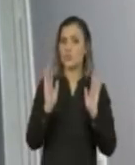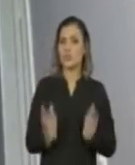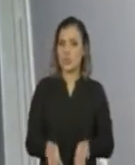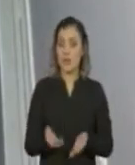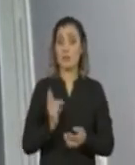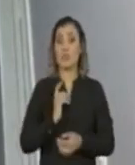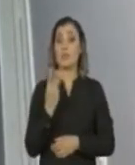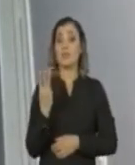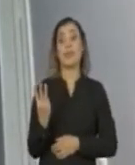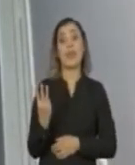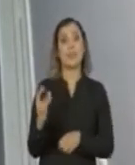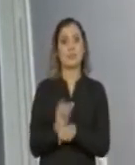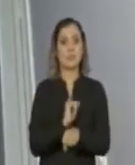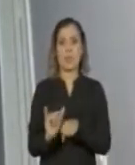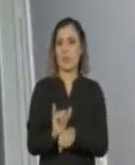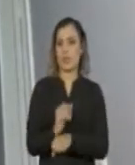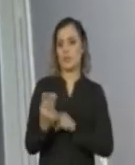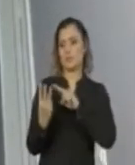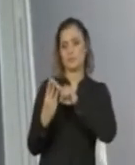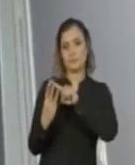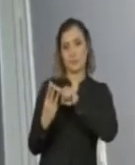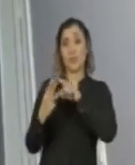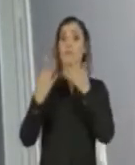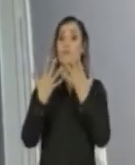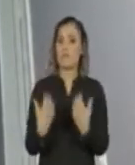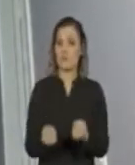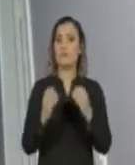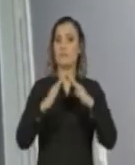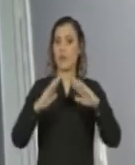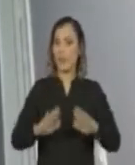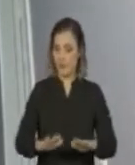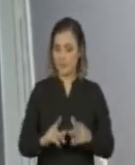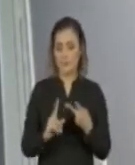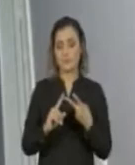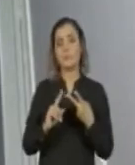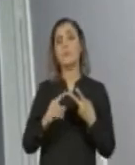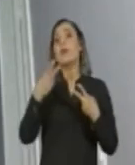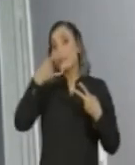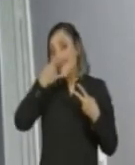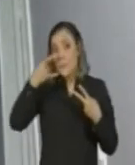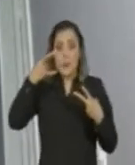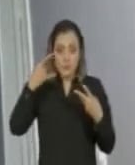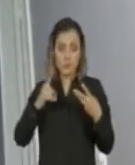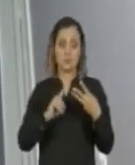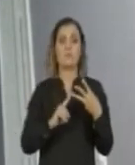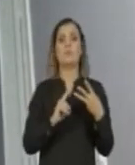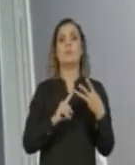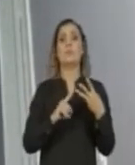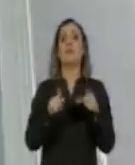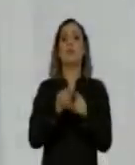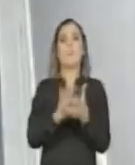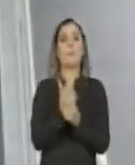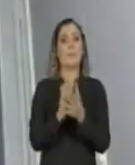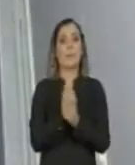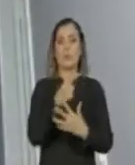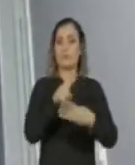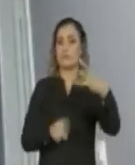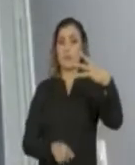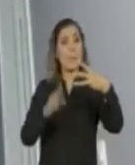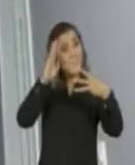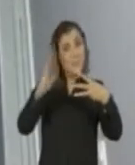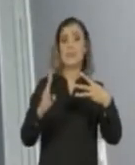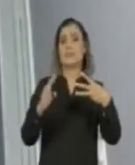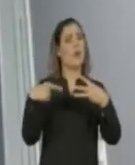armas contra o coronavírus. O isolamento social, o uso de máscara e a lavagem compulsiva das mãos. A